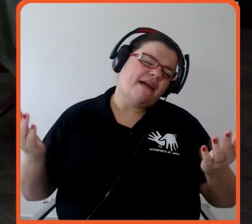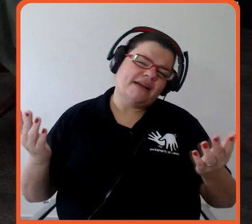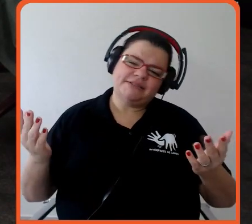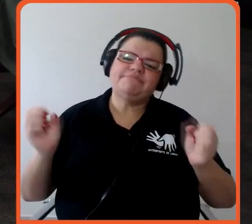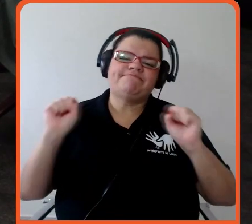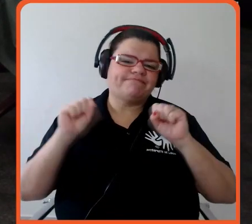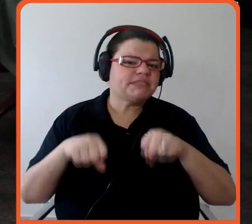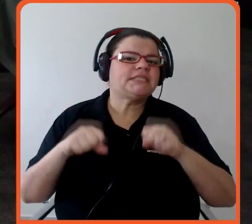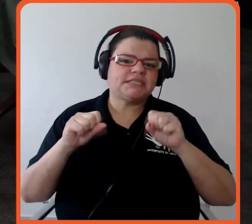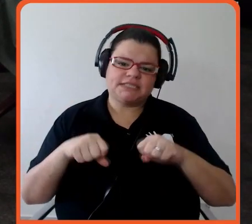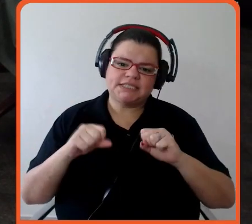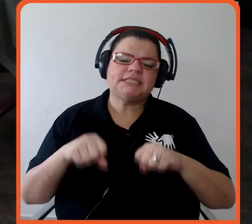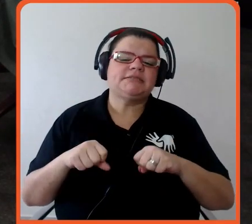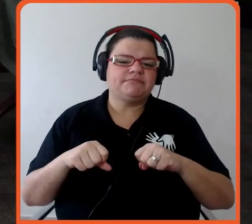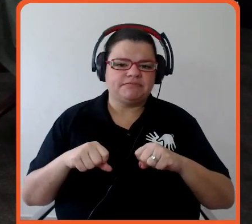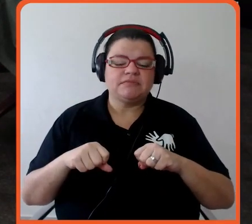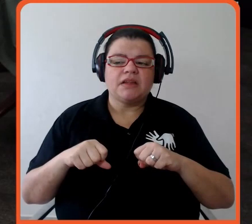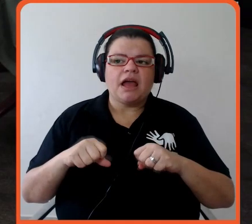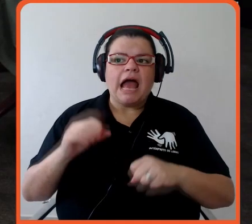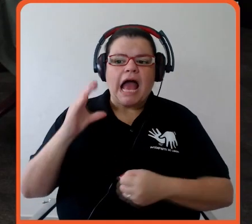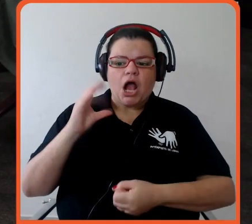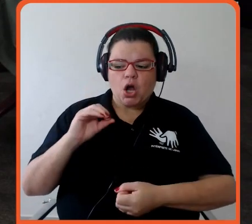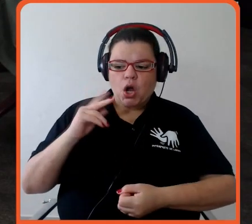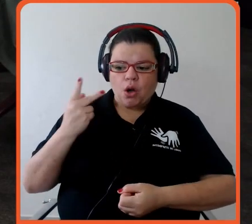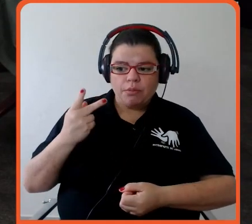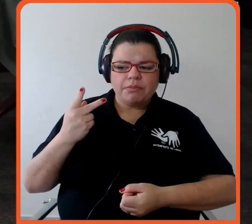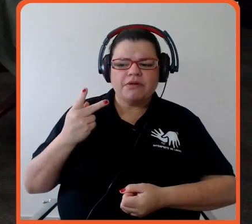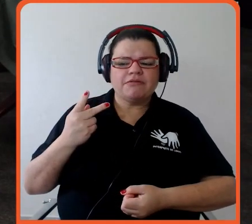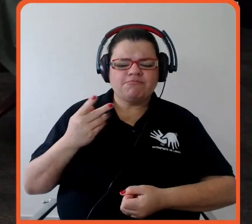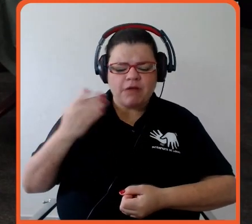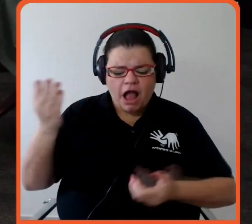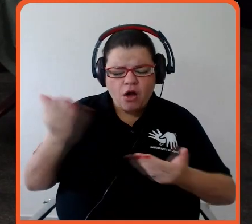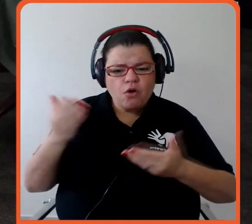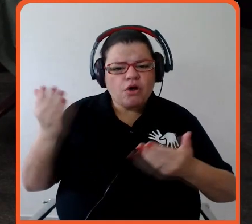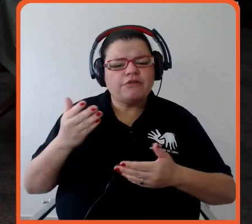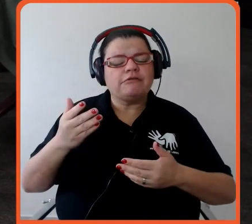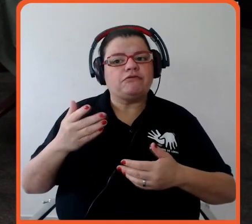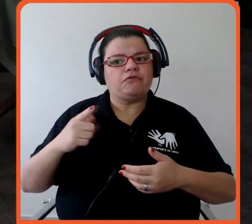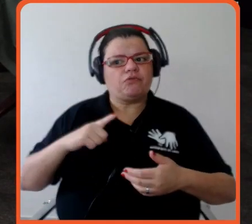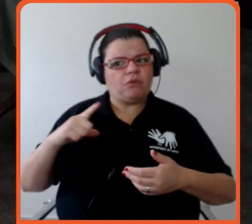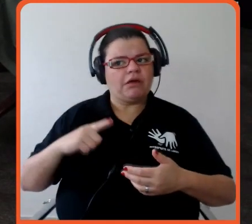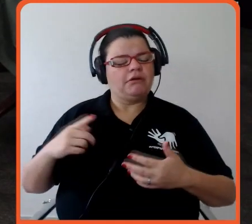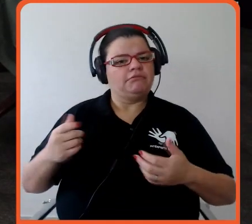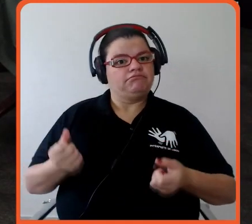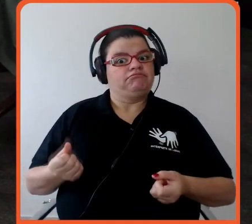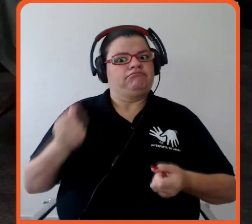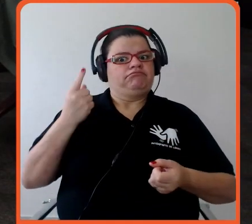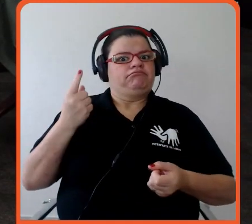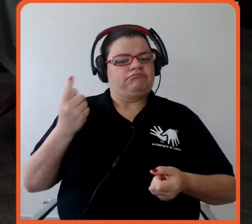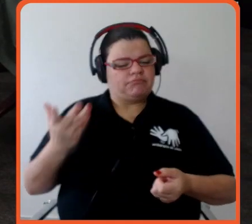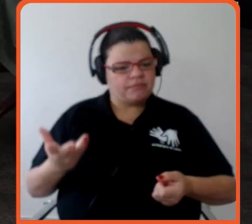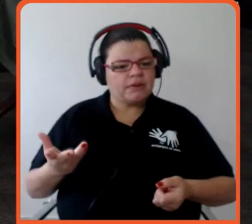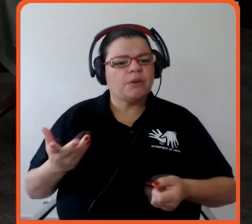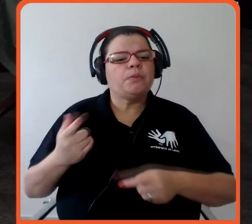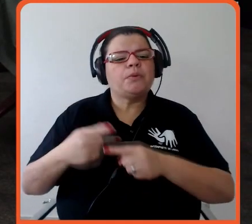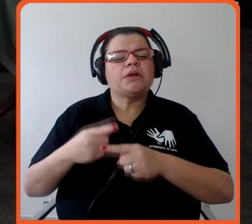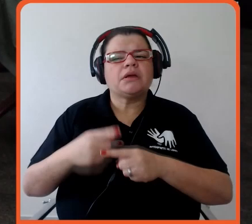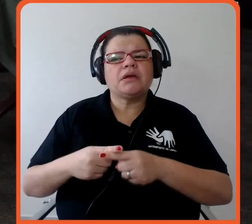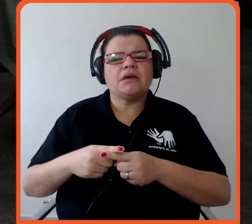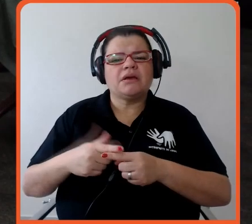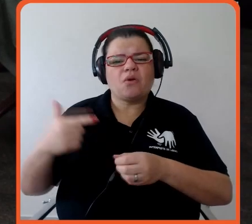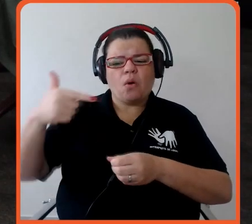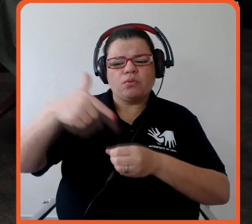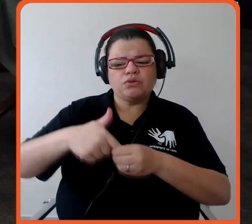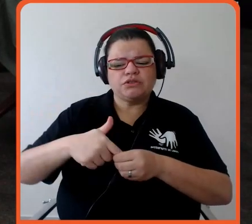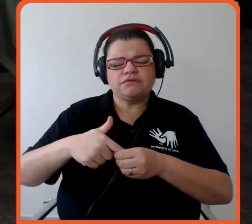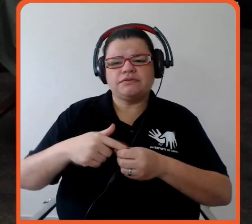essa cópia, ela foi bastante emblemática nesse sentido, né, na questão dos combustíveis sócios, foi até interessante porque